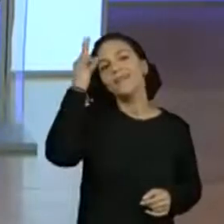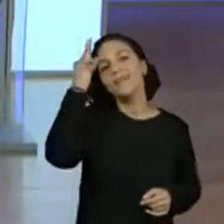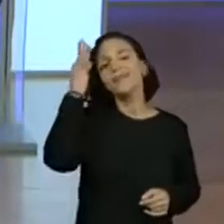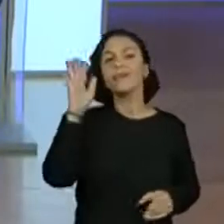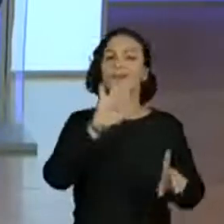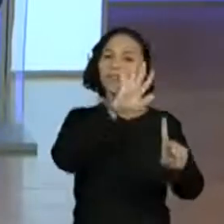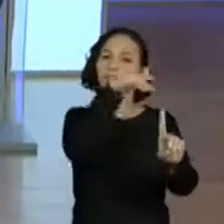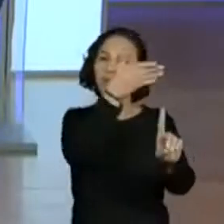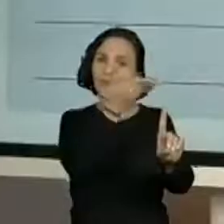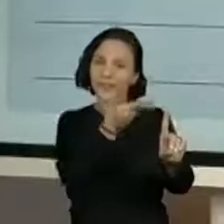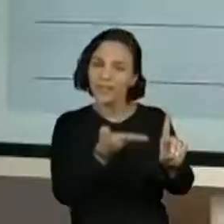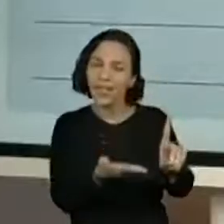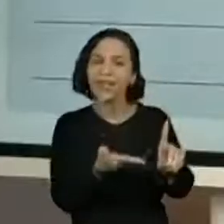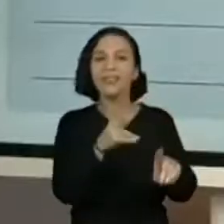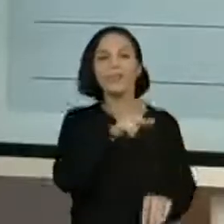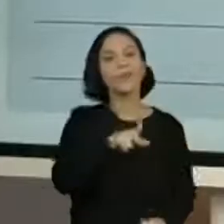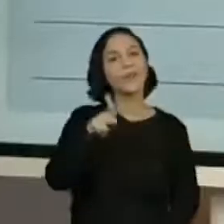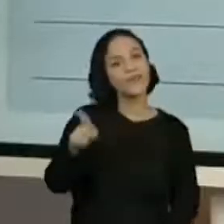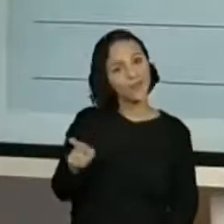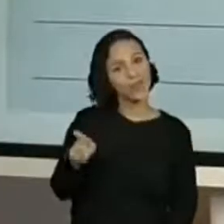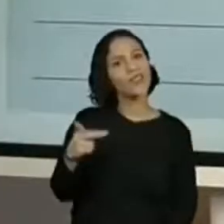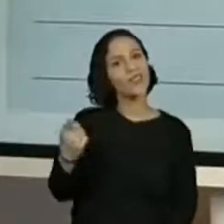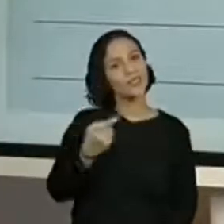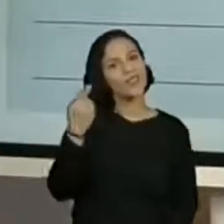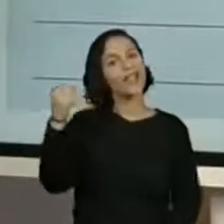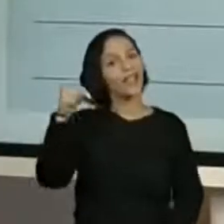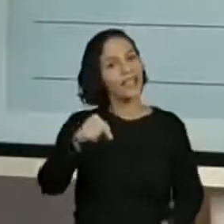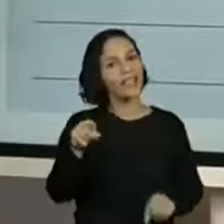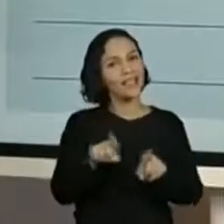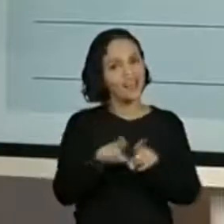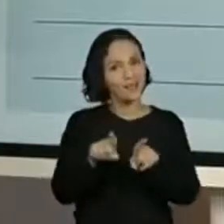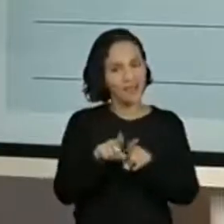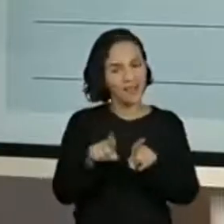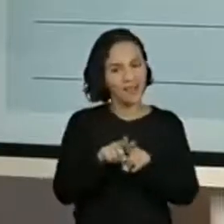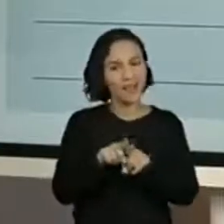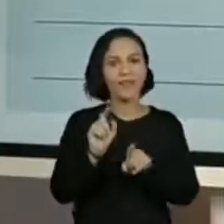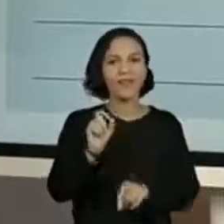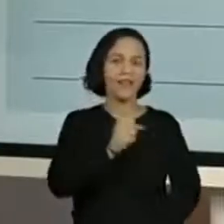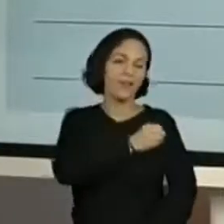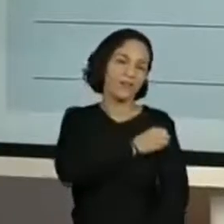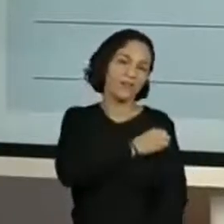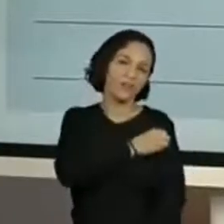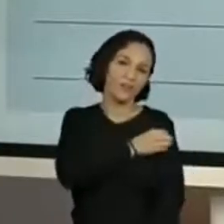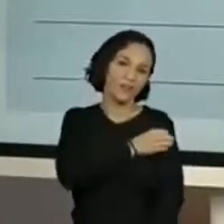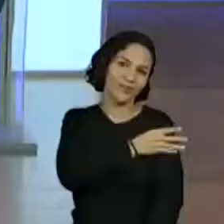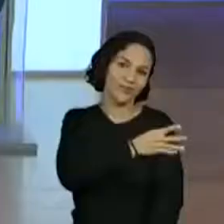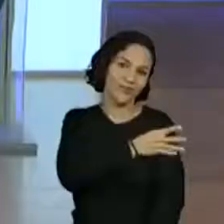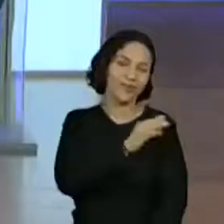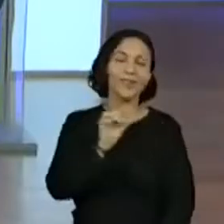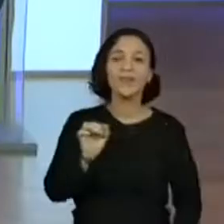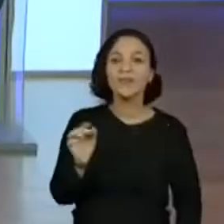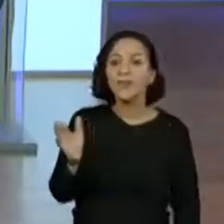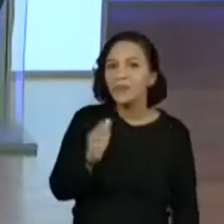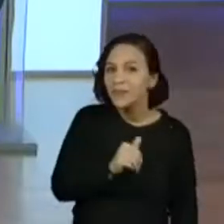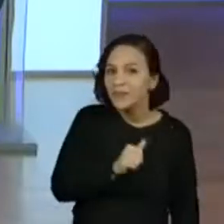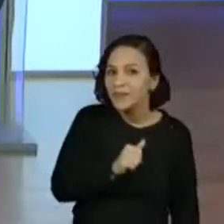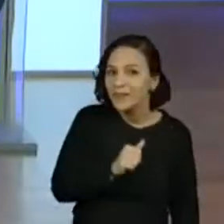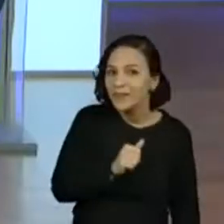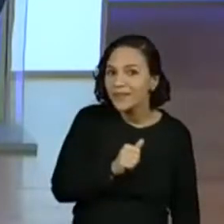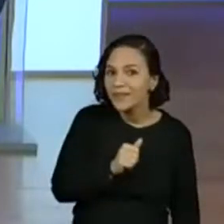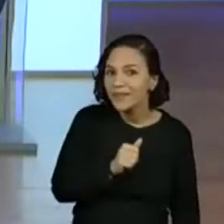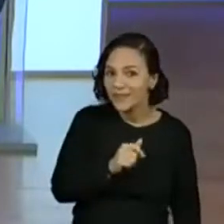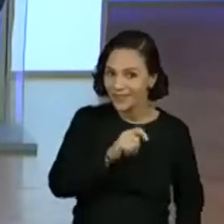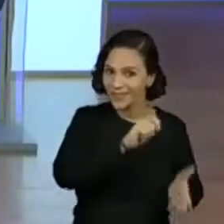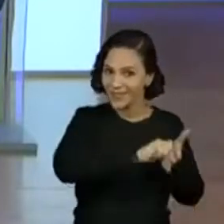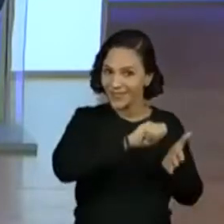homenagem para uma colega professora nossa, também do Centro de Mídias, que trabalha ali com os anos finais. Vamos lá? Isso, vamos lá. Vamos